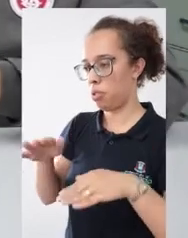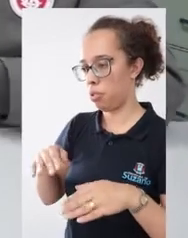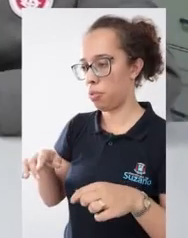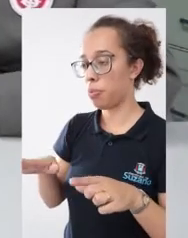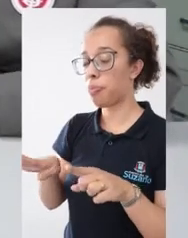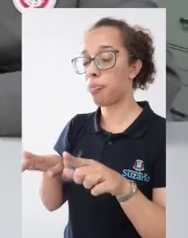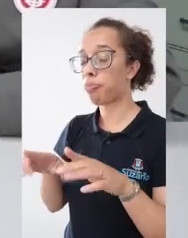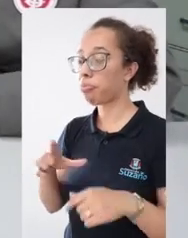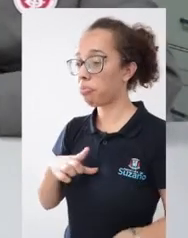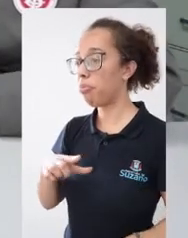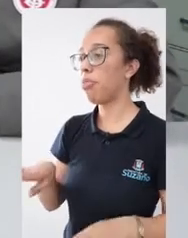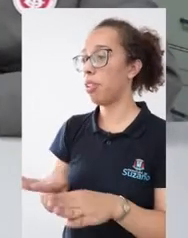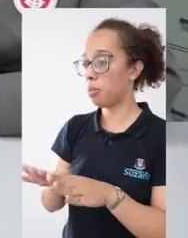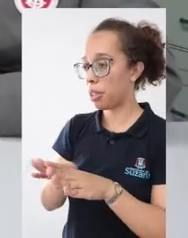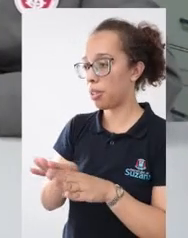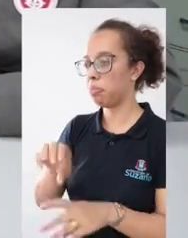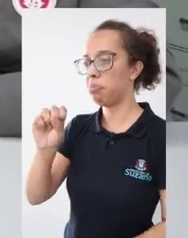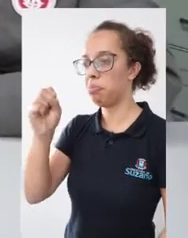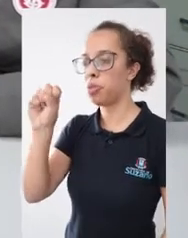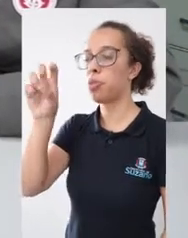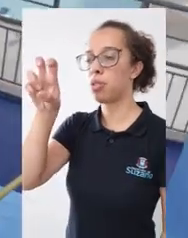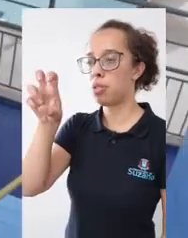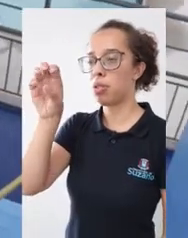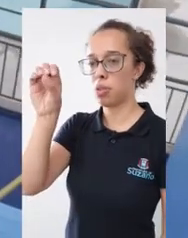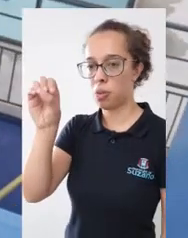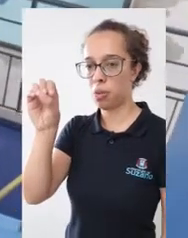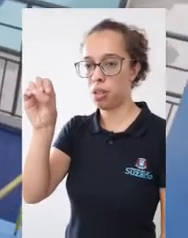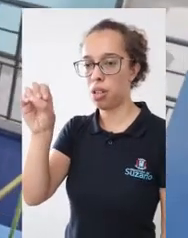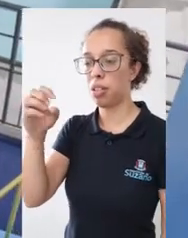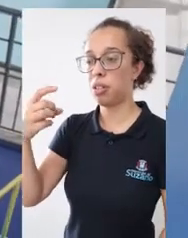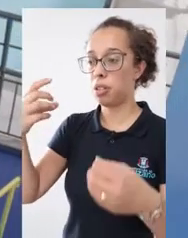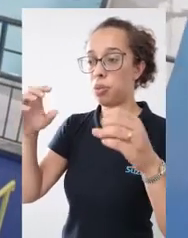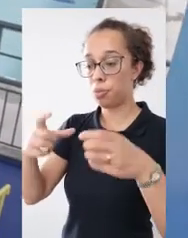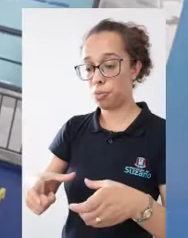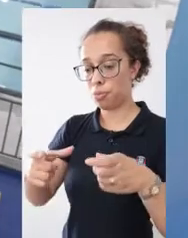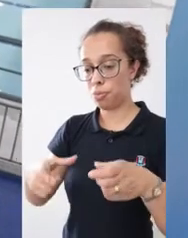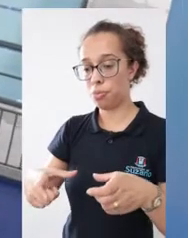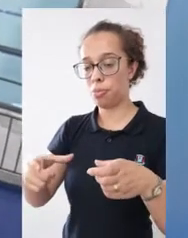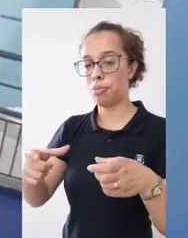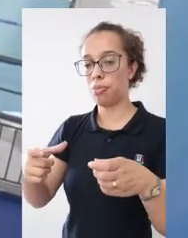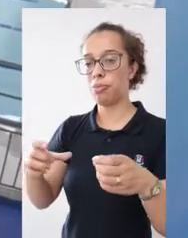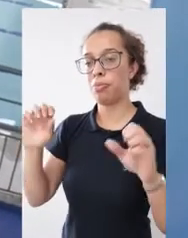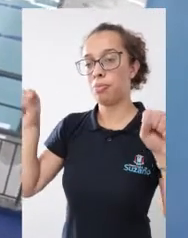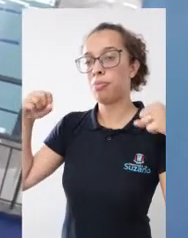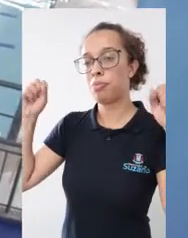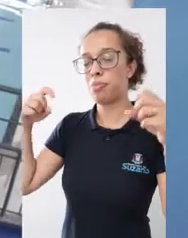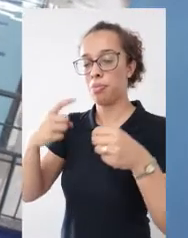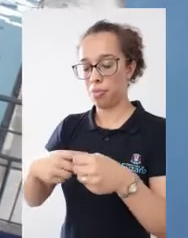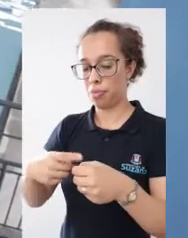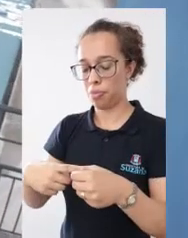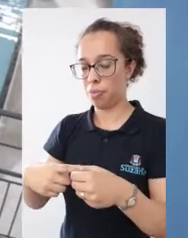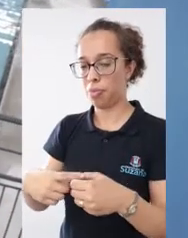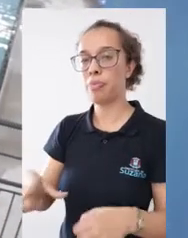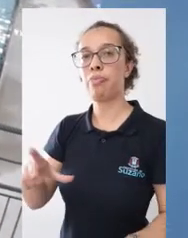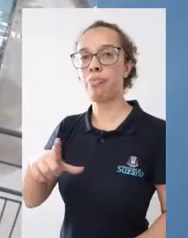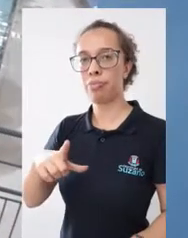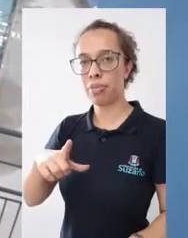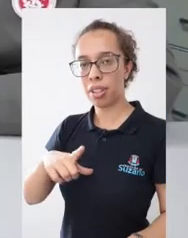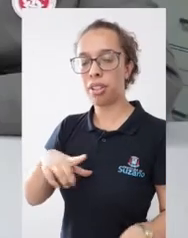nadando no estádio municipal, que é uma hidroginástica. E agora também temos a Piscina do Parque